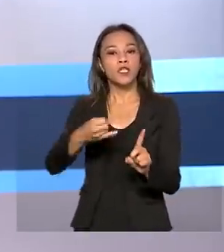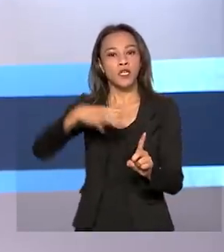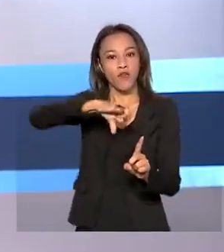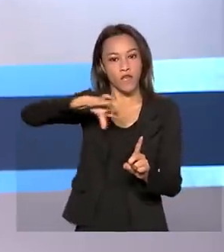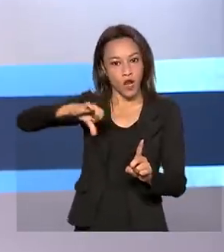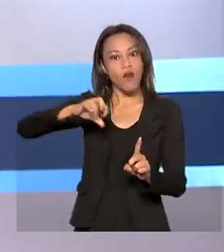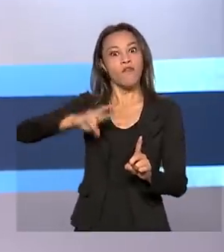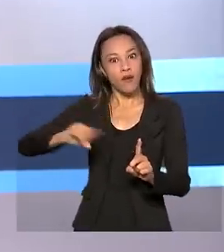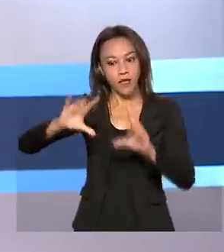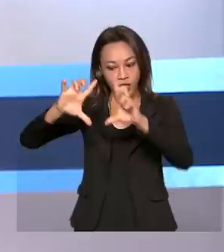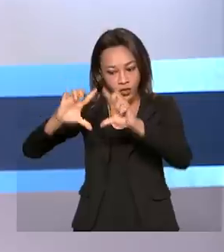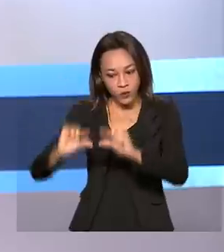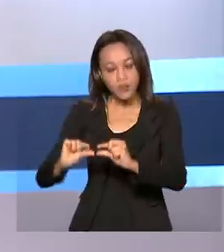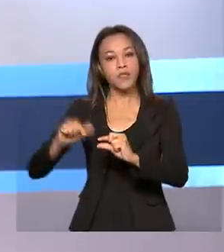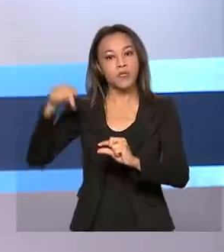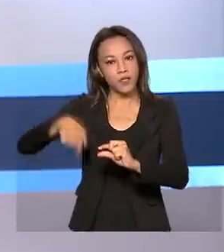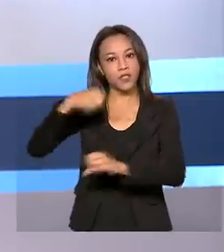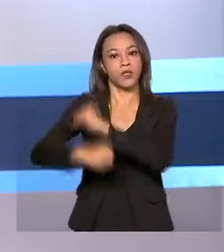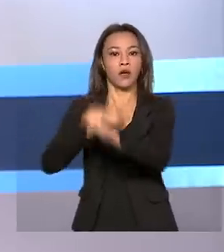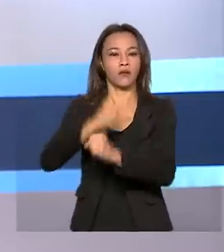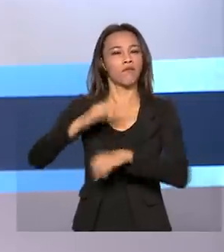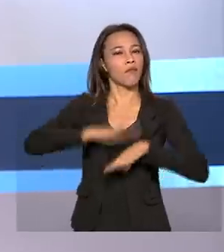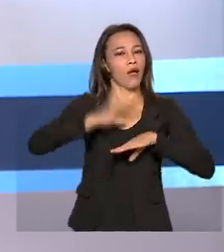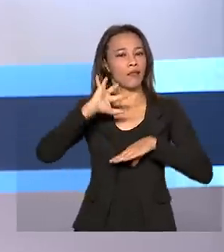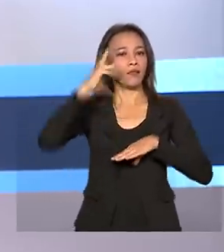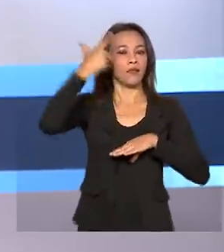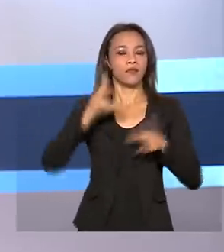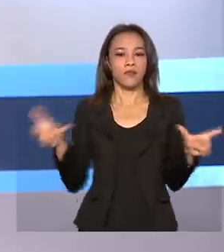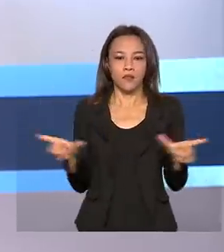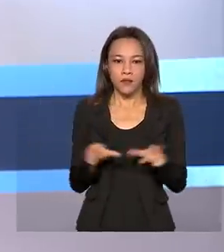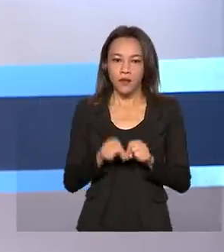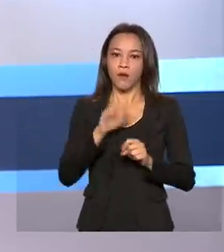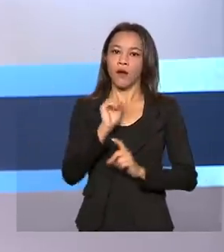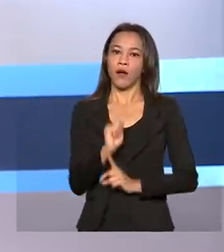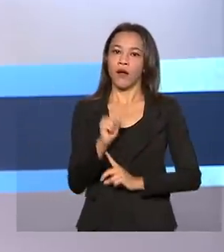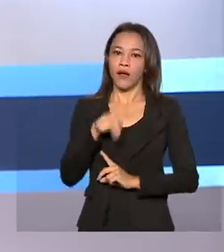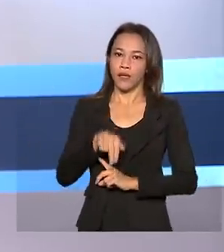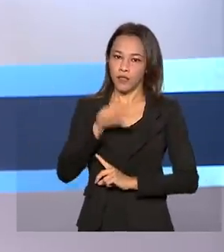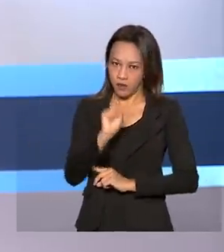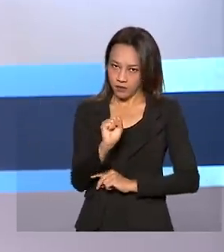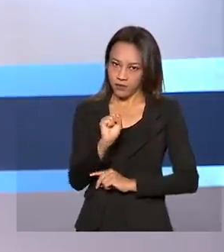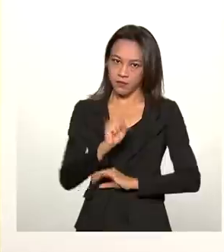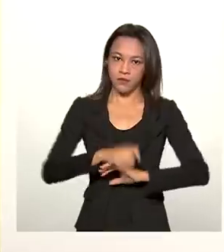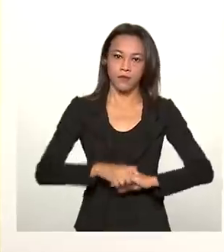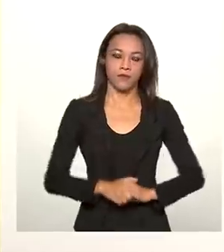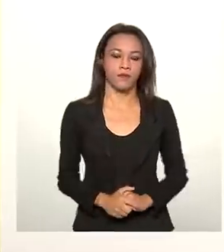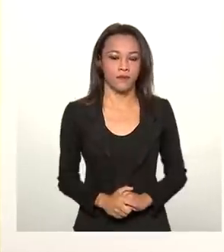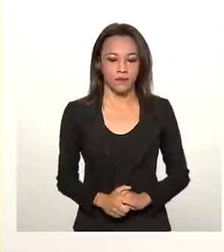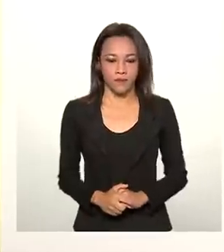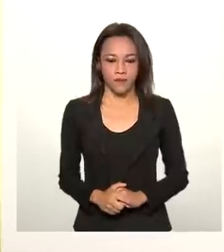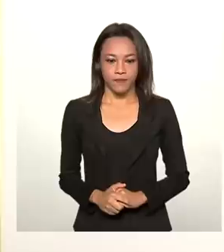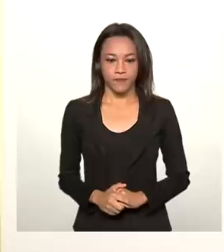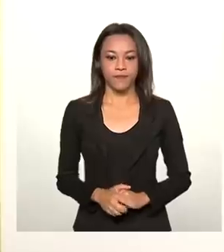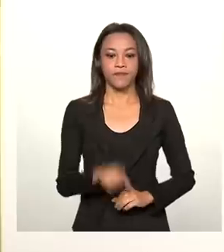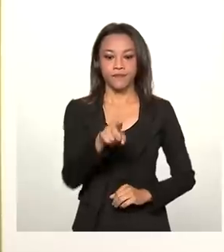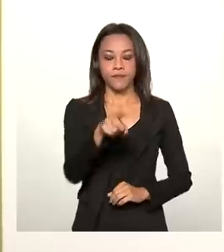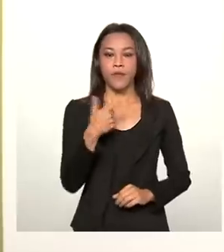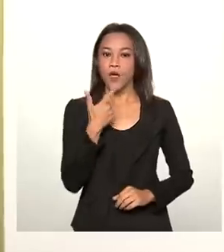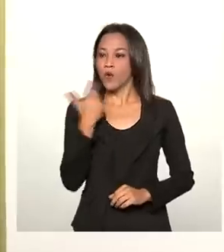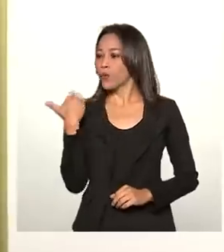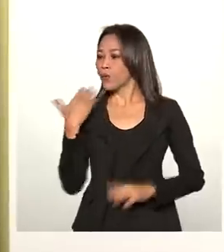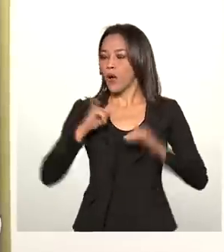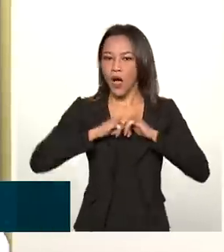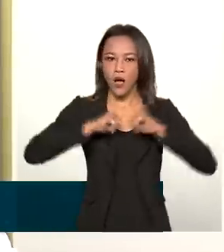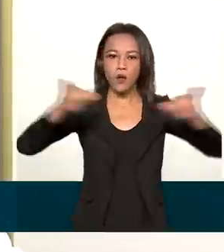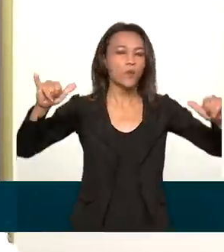diminuir neste ano. A decisão foi tomada pela Agência Nacional de Saúde Suplementar, a ANS. O anúncio foi feito